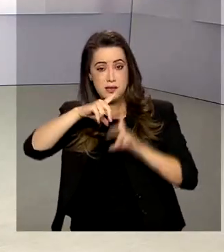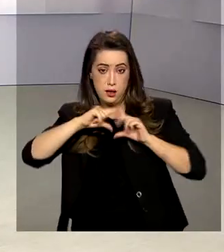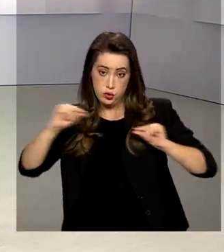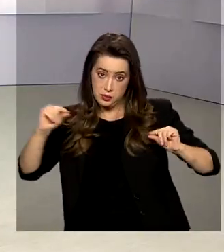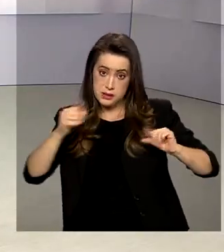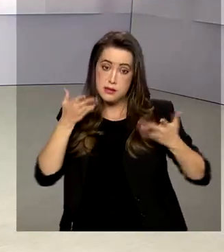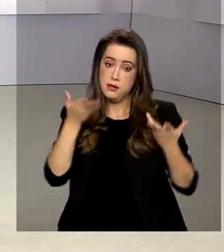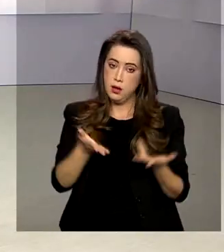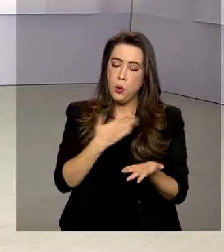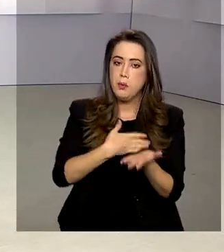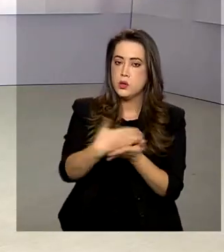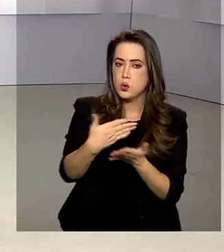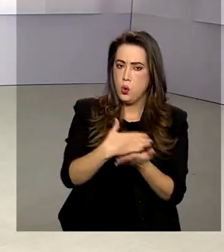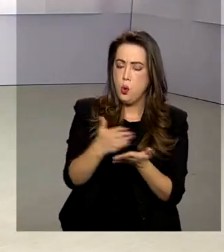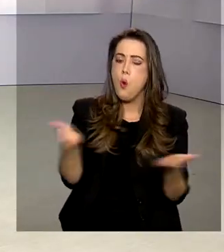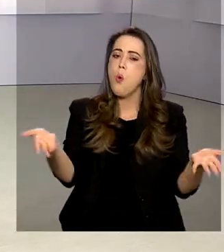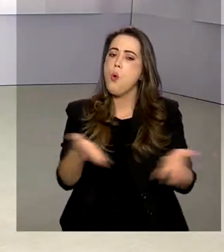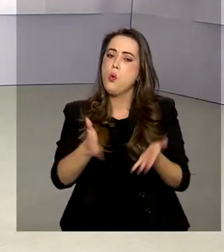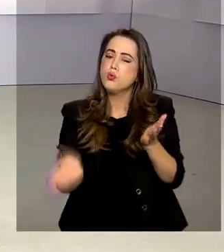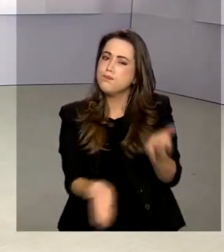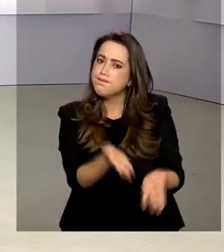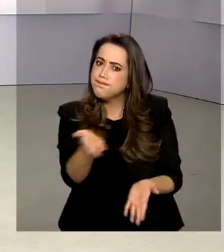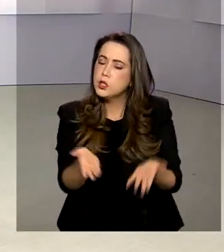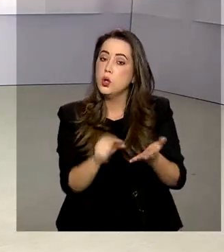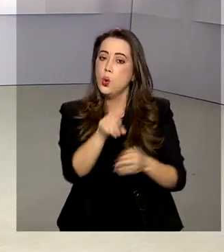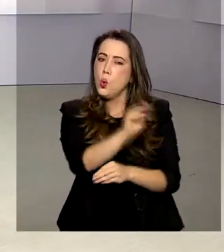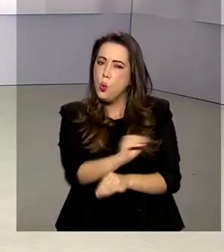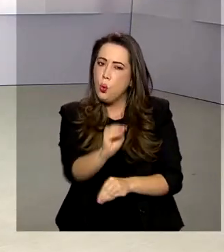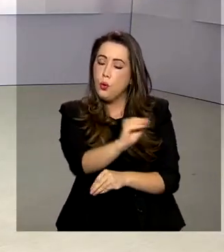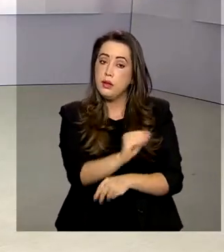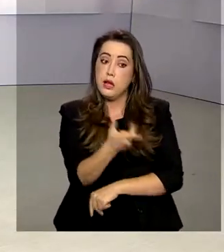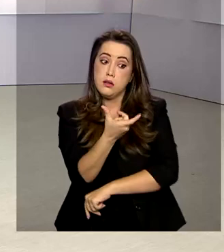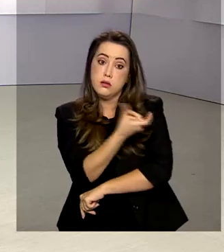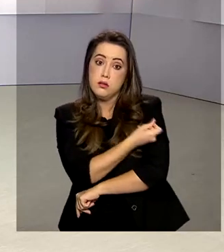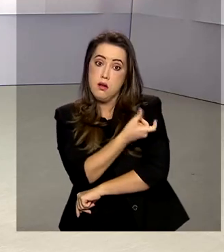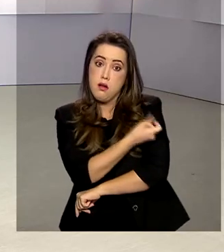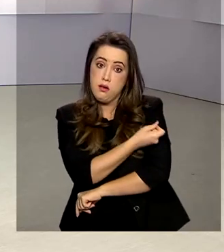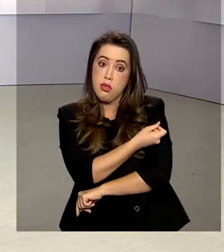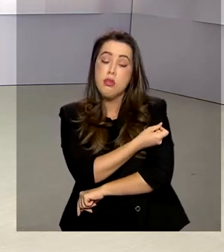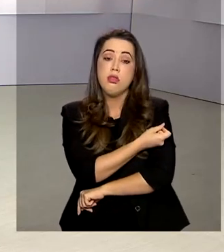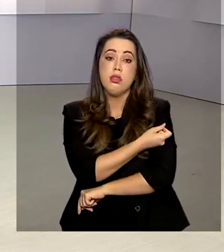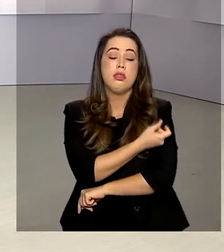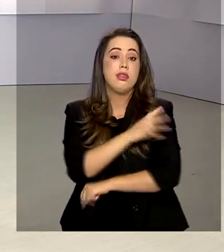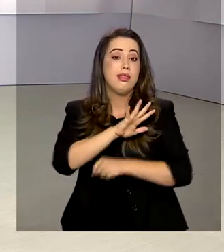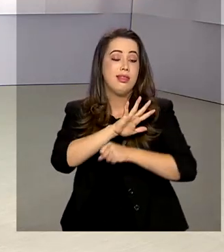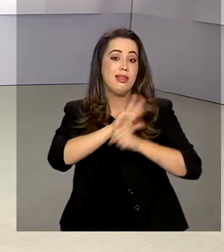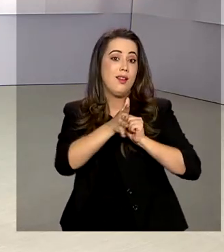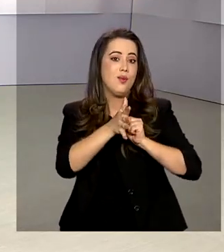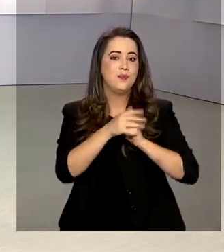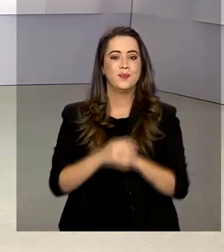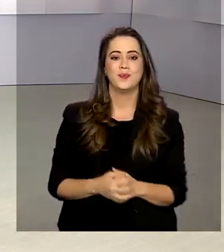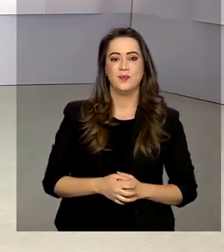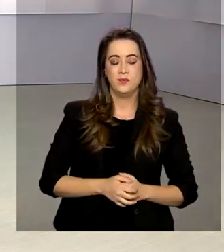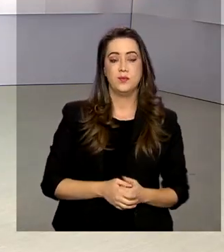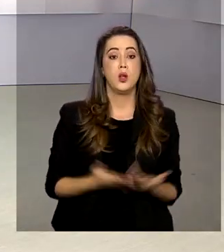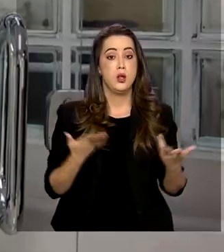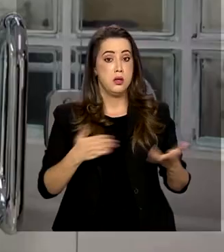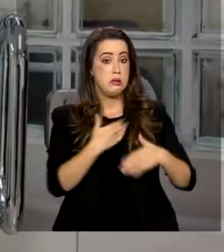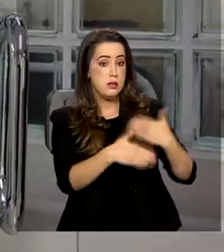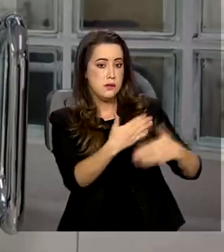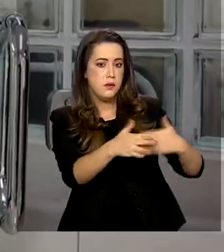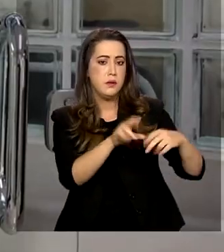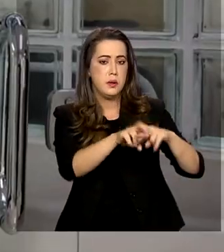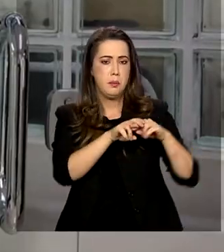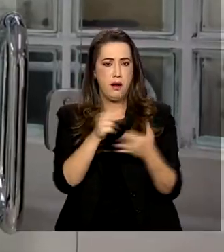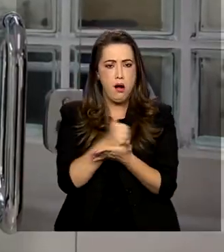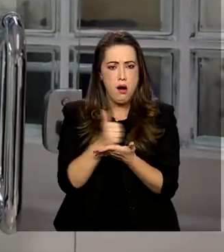iniciou hoje o ensaio clínico para testar a eficácia da Coronavac, vacina contra o novo coronavírus. Desenvolvida